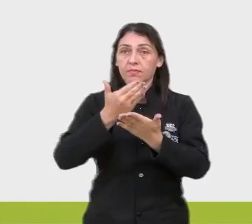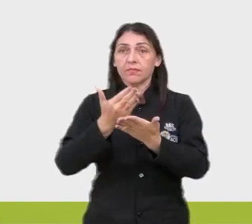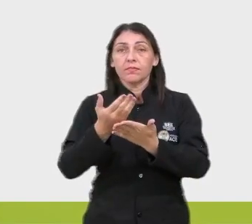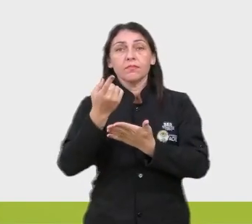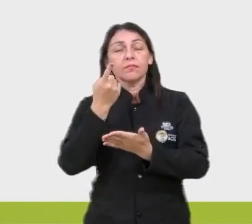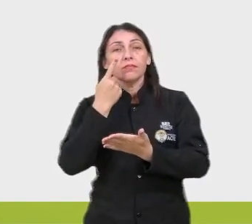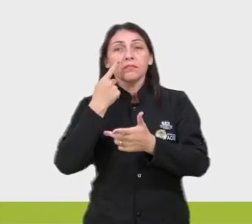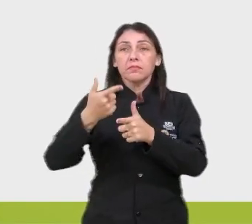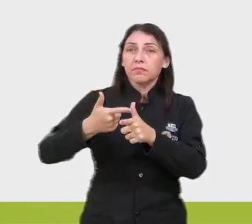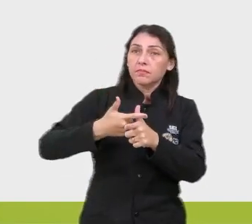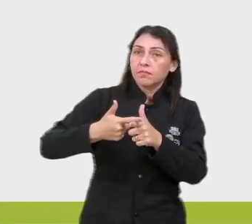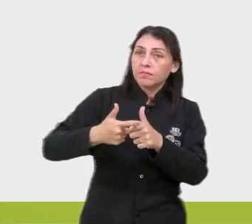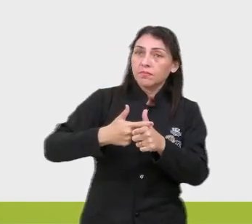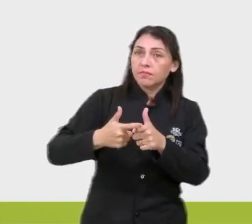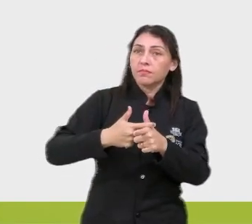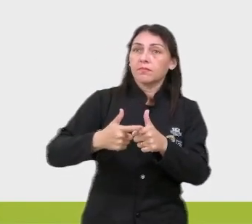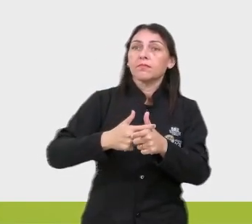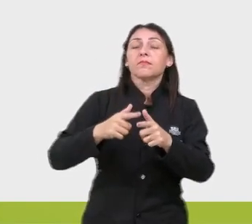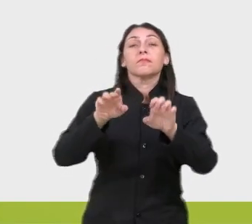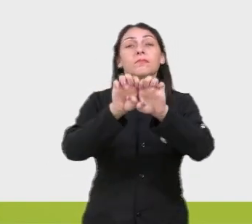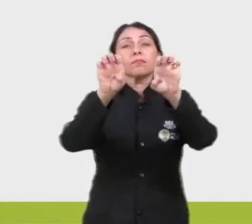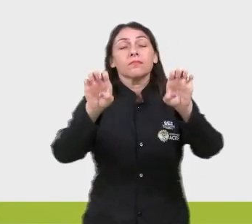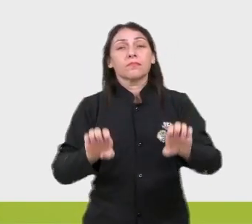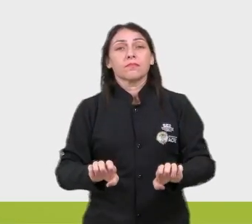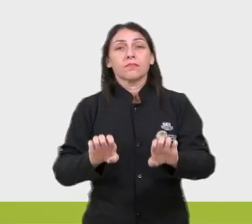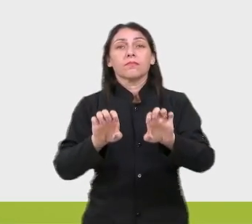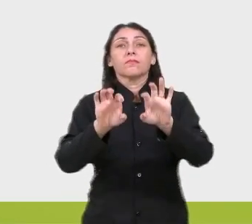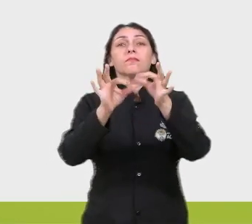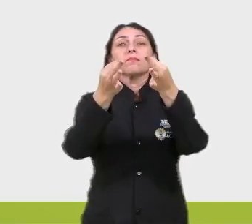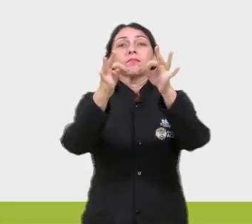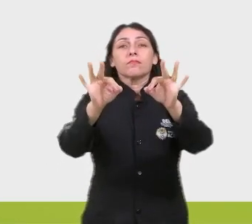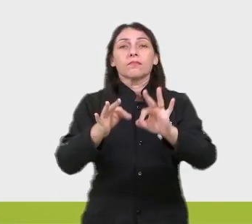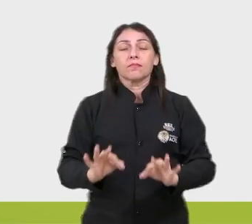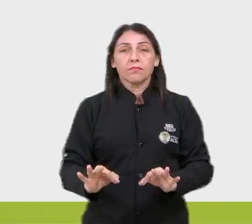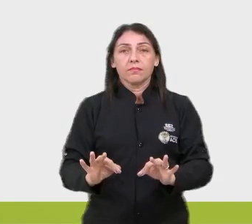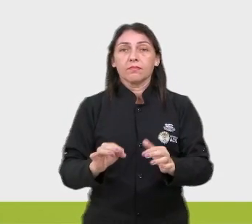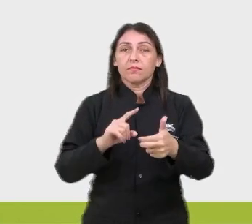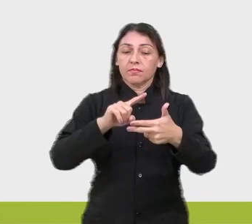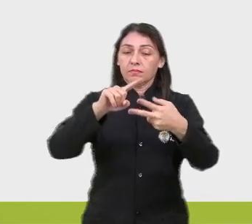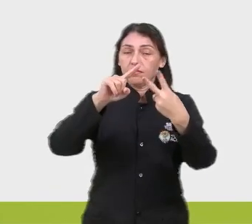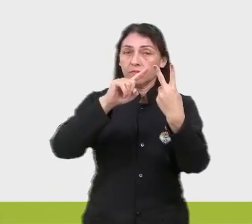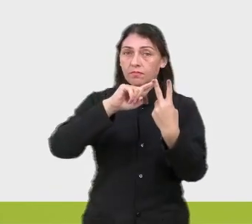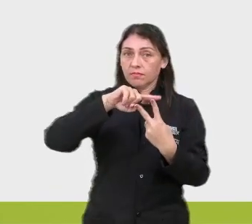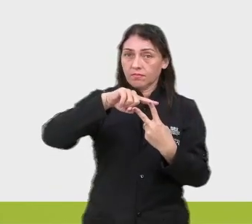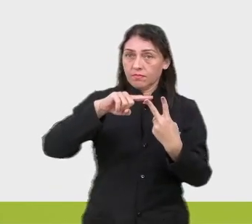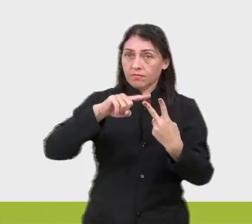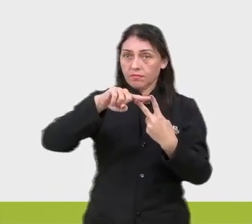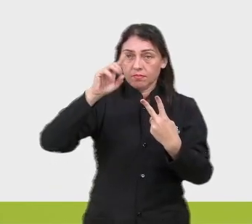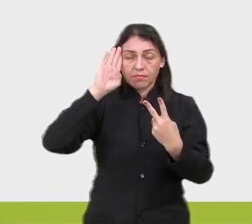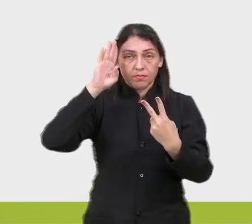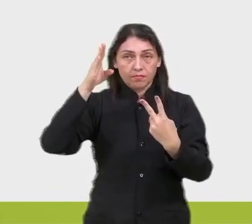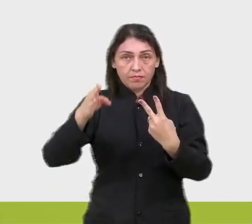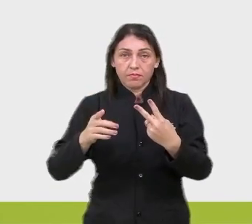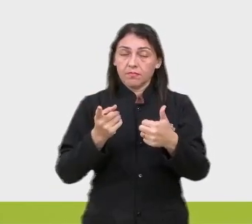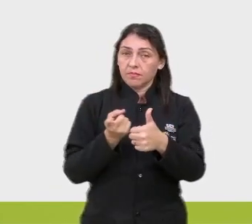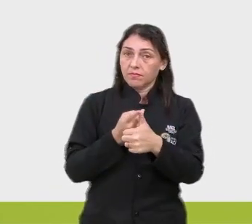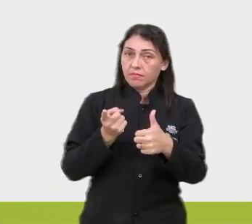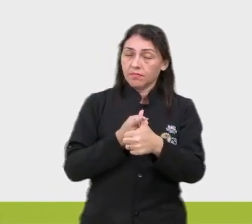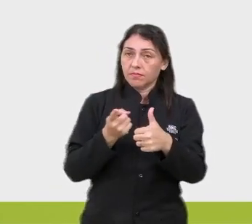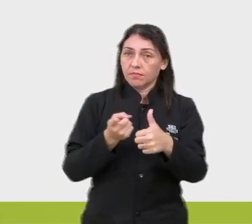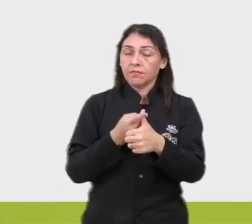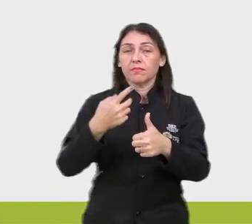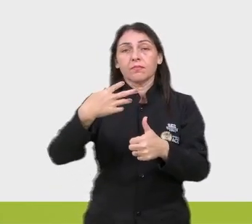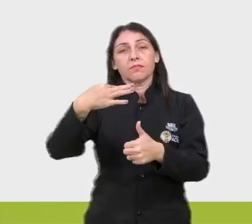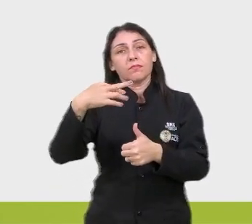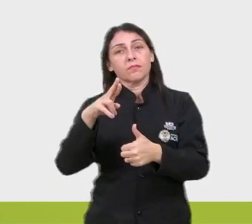vamos ver aqui os problemas comuns de estrutura sintática, que são dois, né? Os dois principais. O primeiro é o